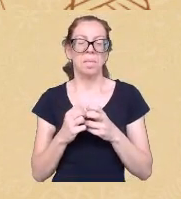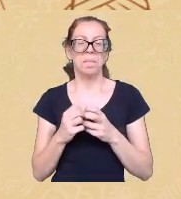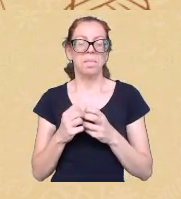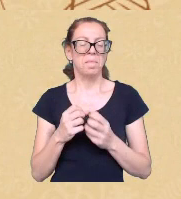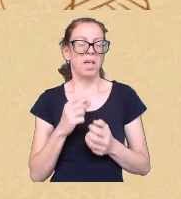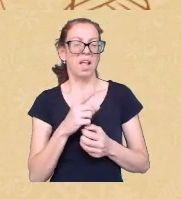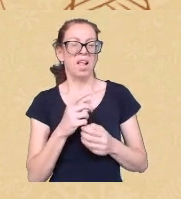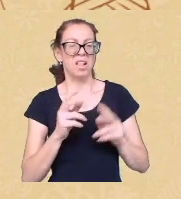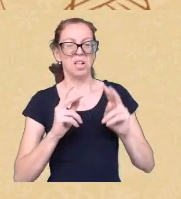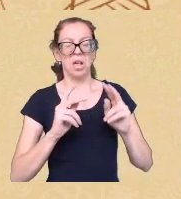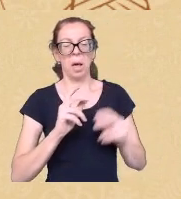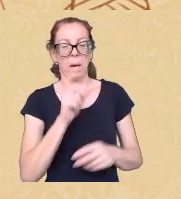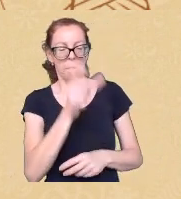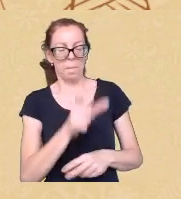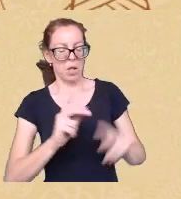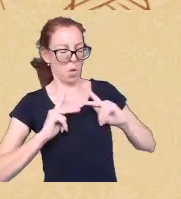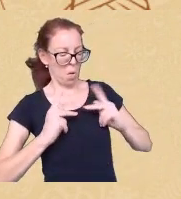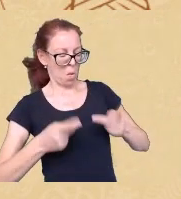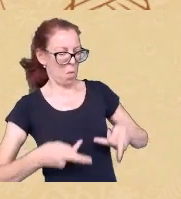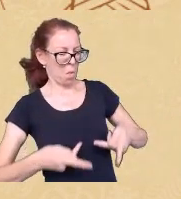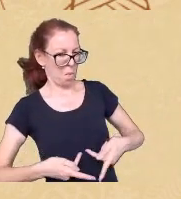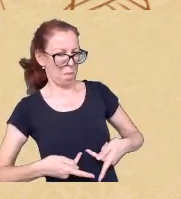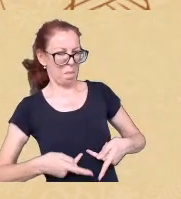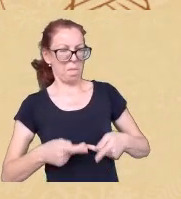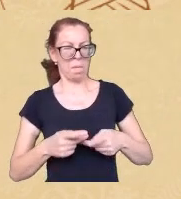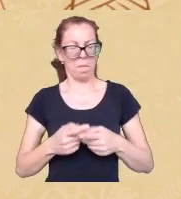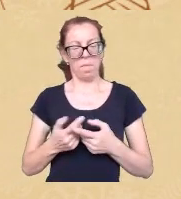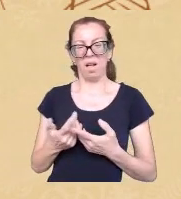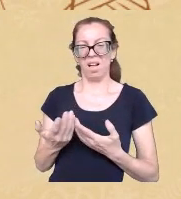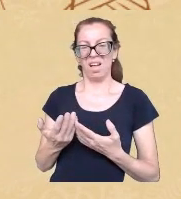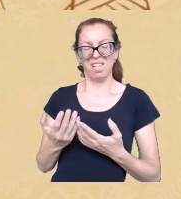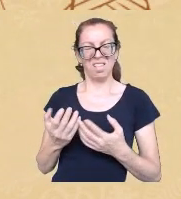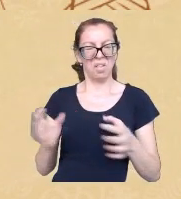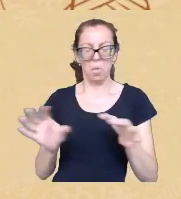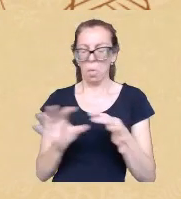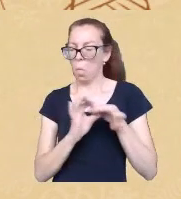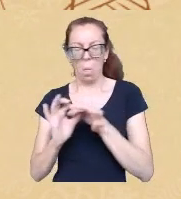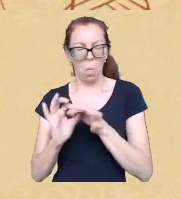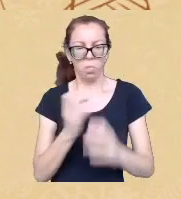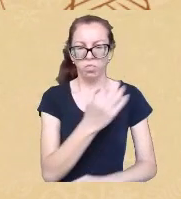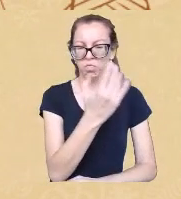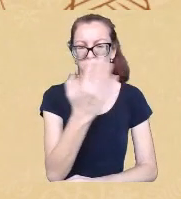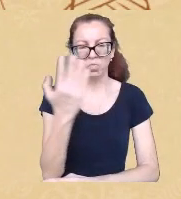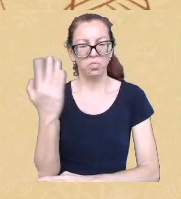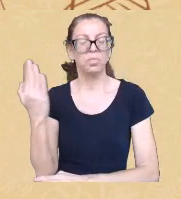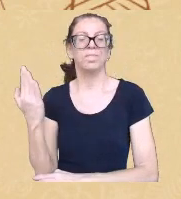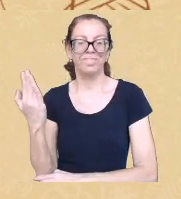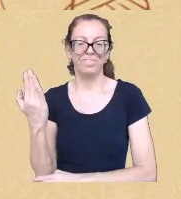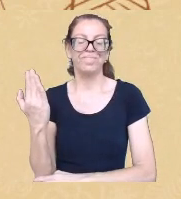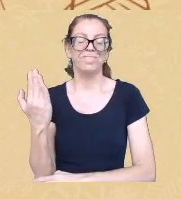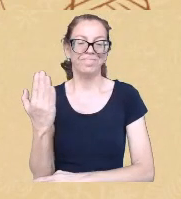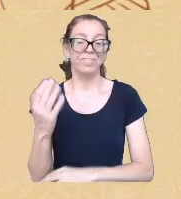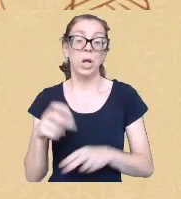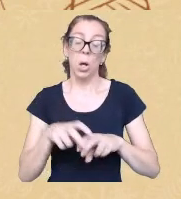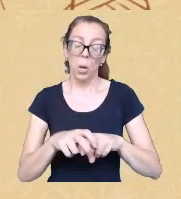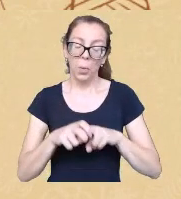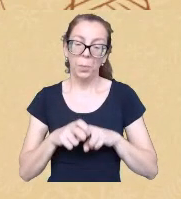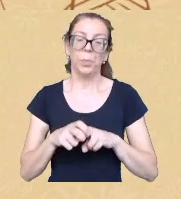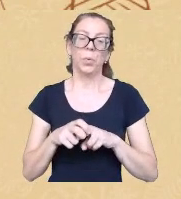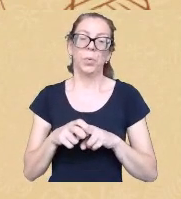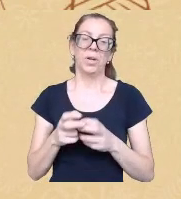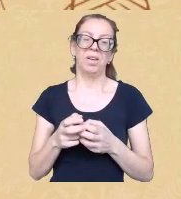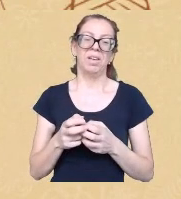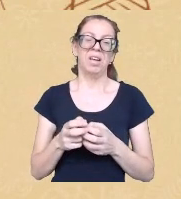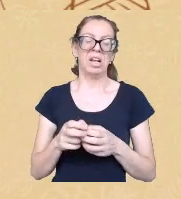porque não se vê como bicho como parte da natureza e justamente por isso se autoriza a explorá-la a exterminar